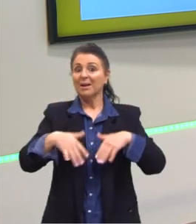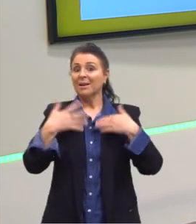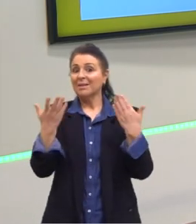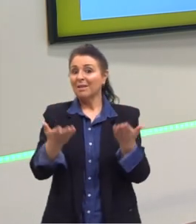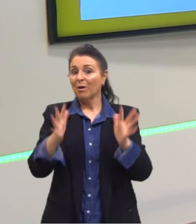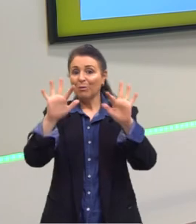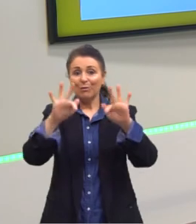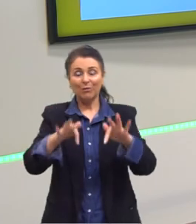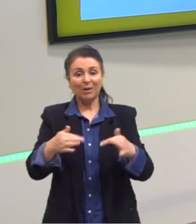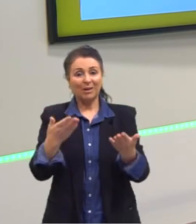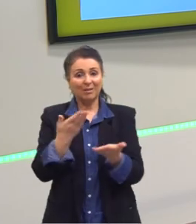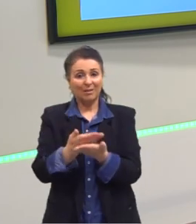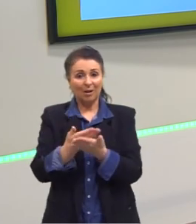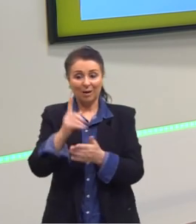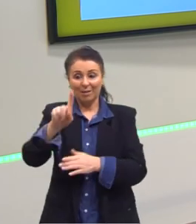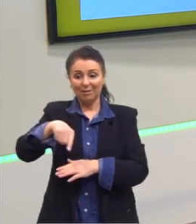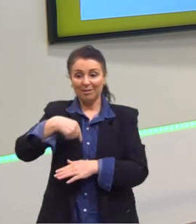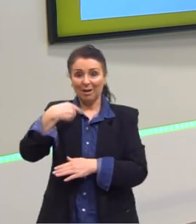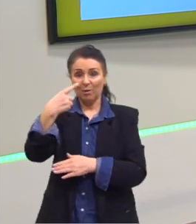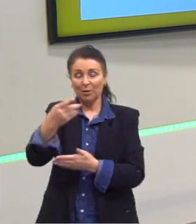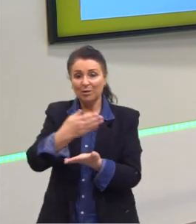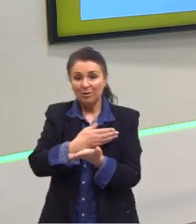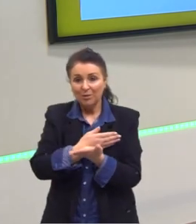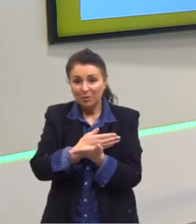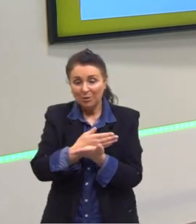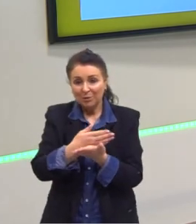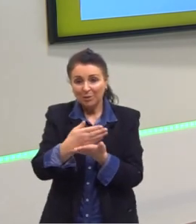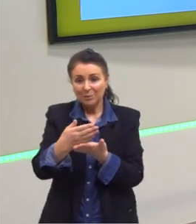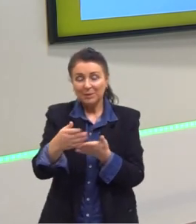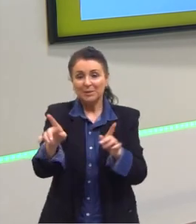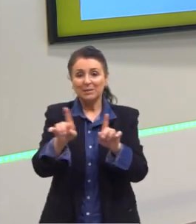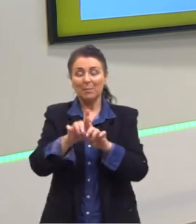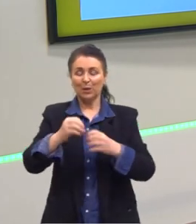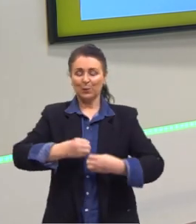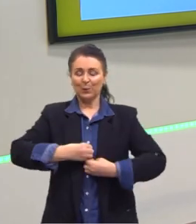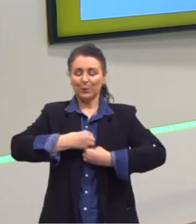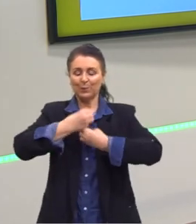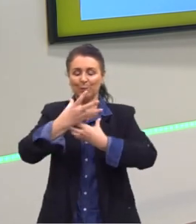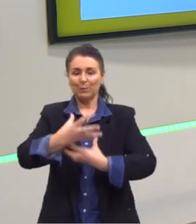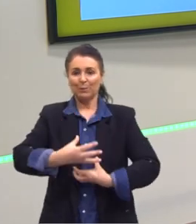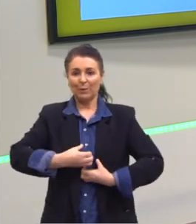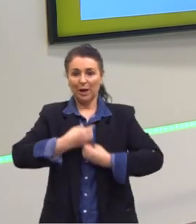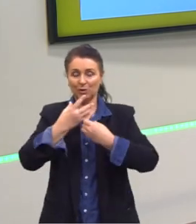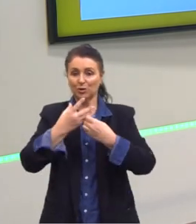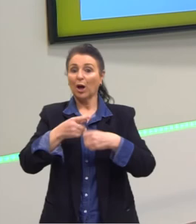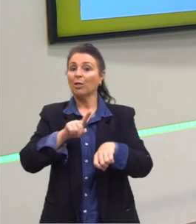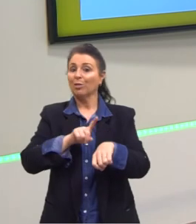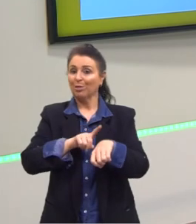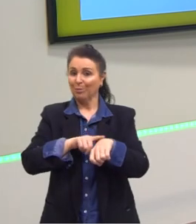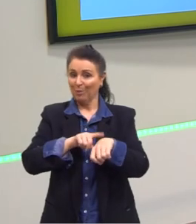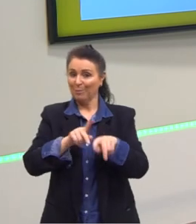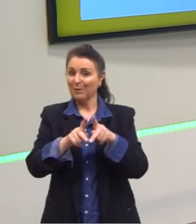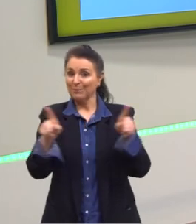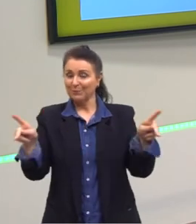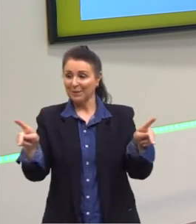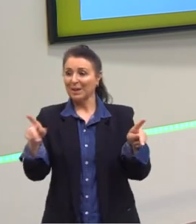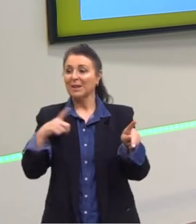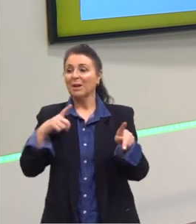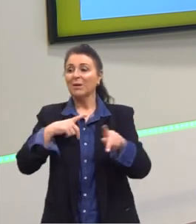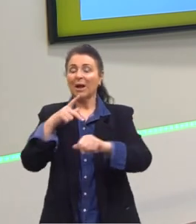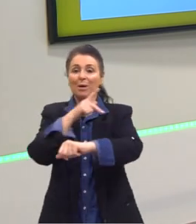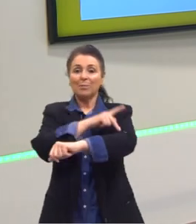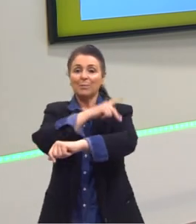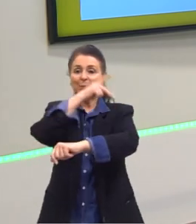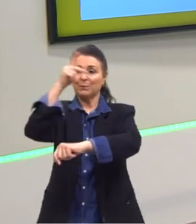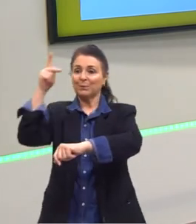hoje é isso. Na próxima aula, nós vamos entrar na questão poética desse momento. Nós vamos falar sobre o parnasianismo e sobre o